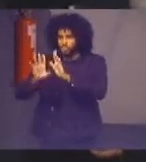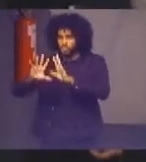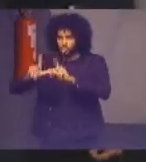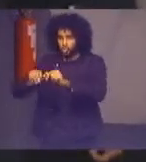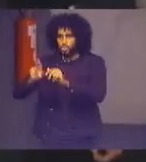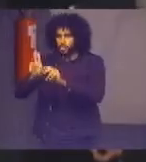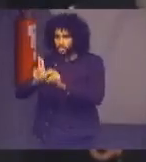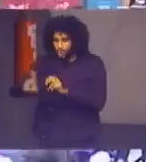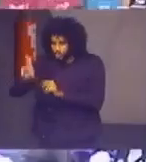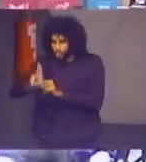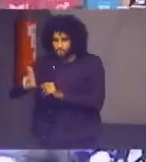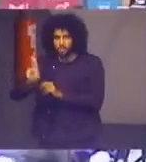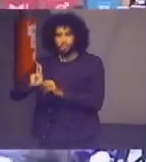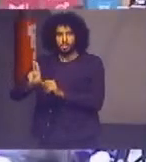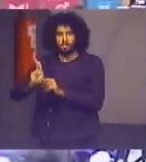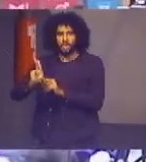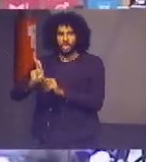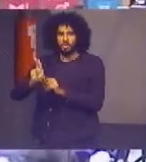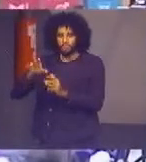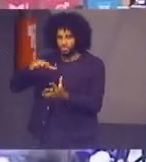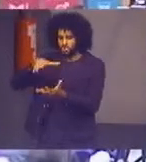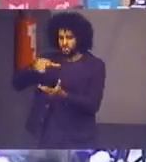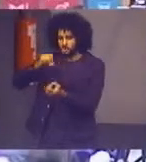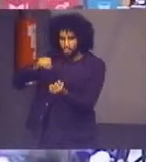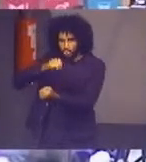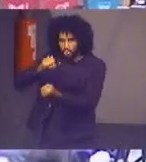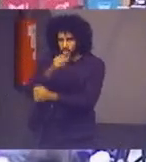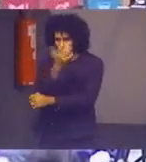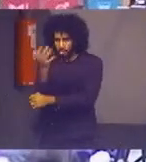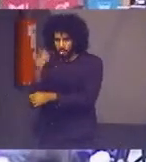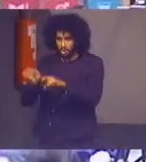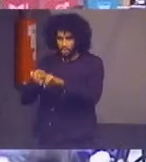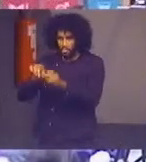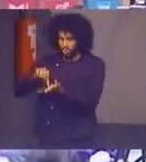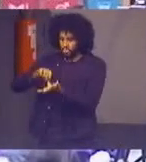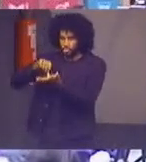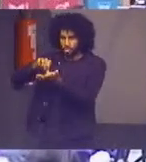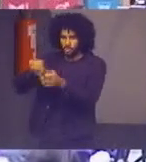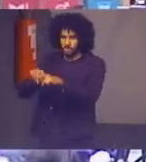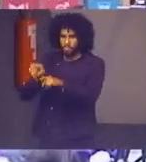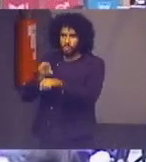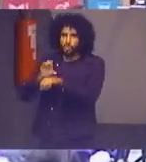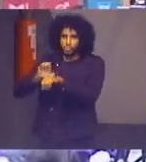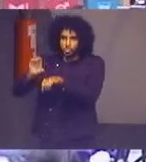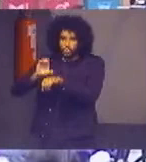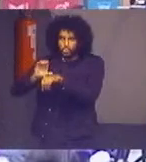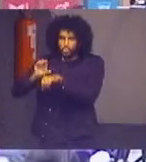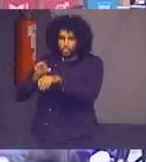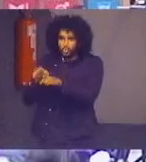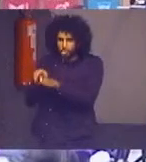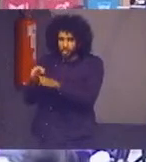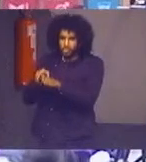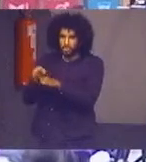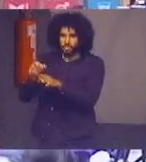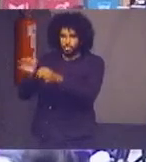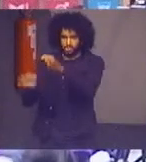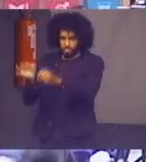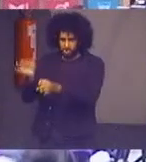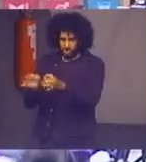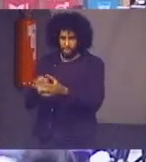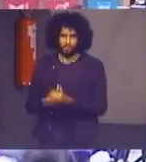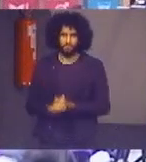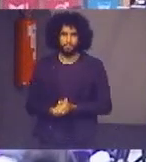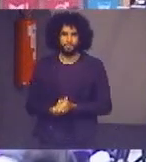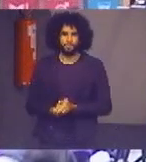ambientais dos órgãos e conselhos do poder judiciário e ao mesmo tempo